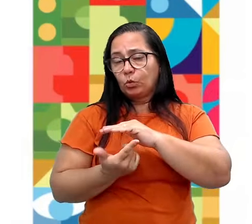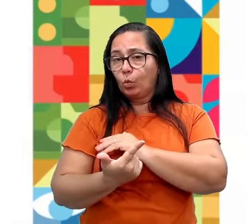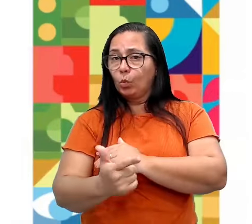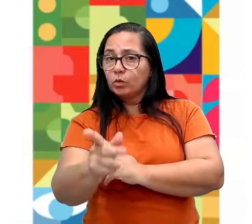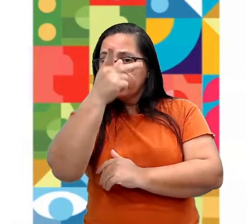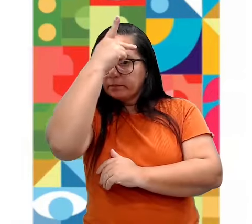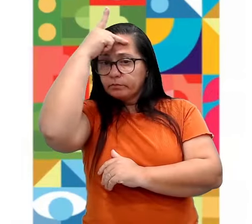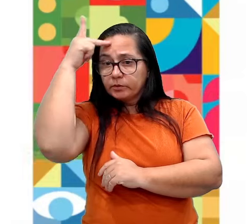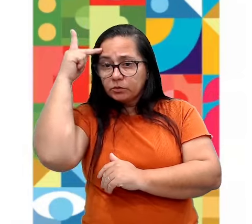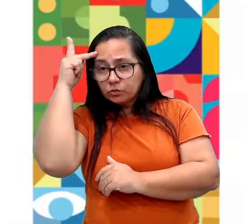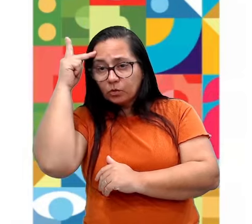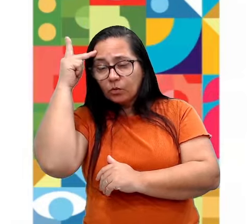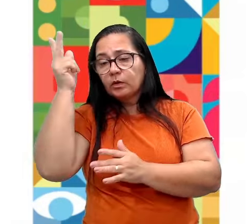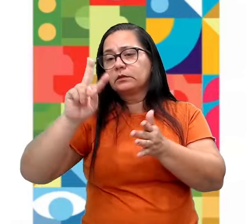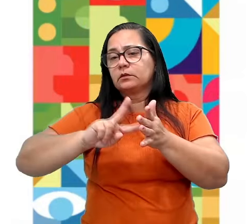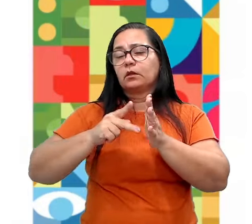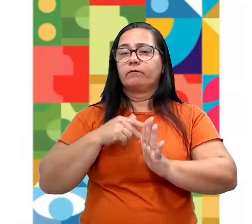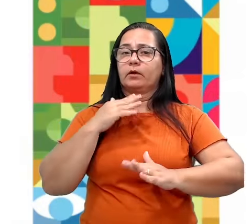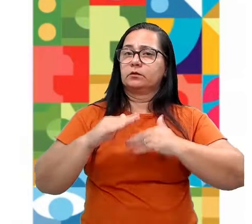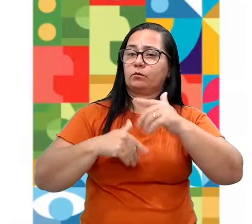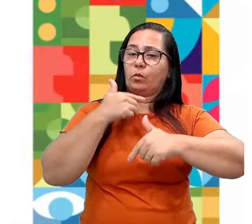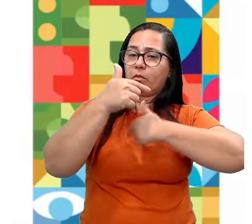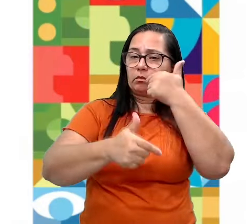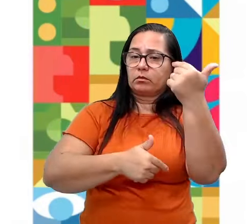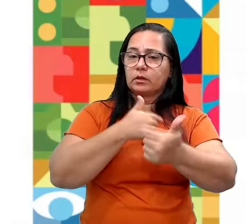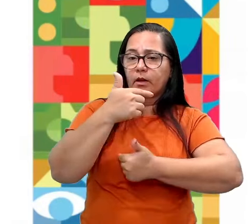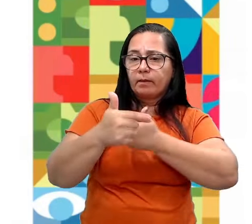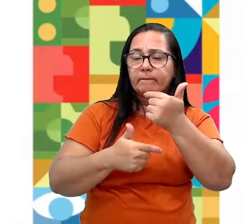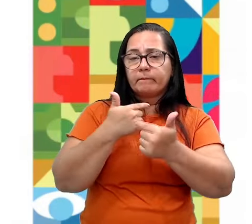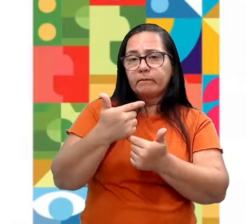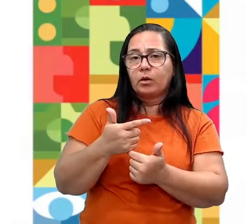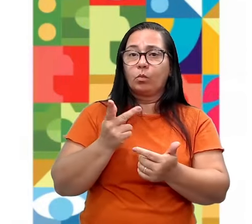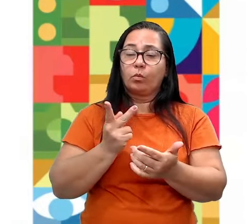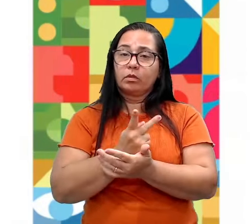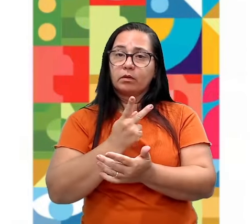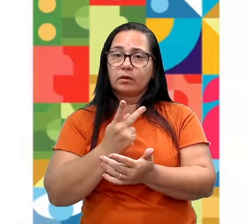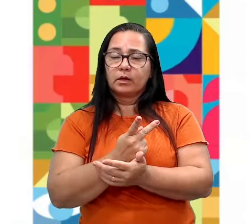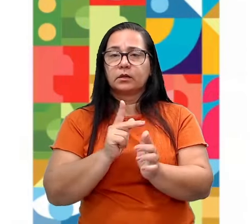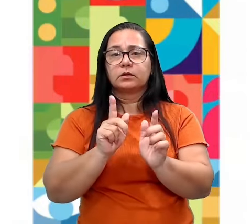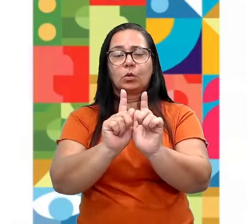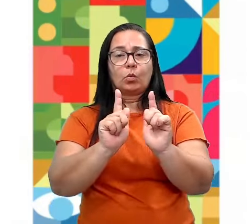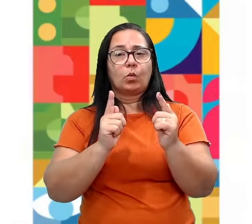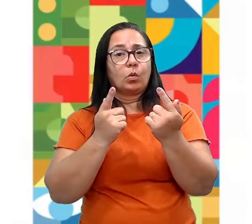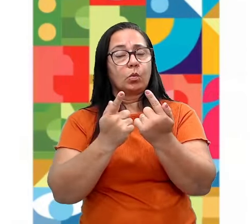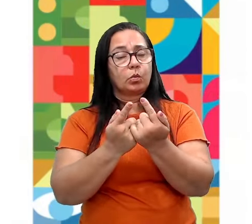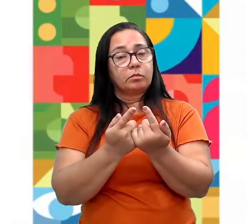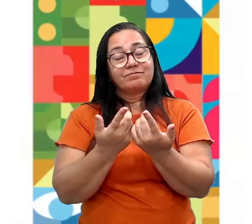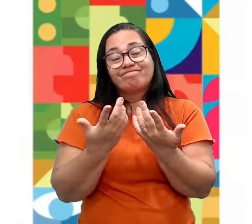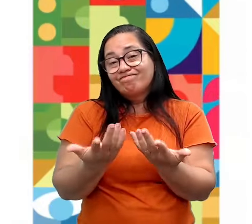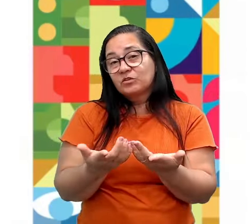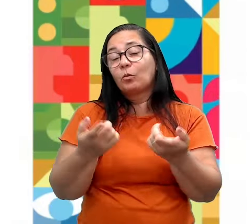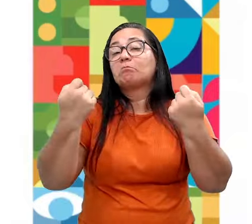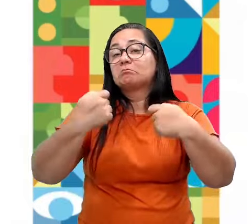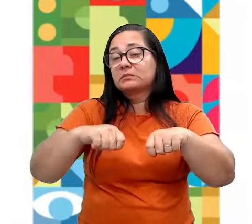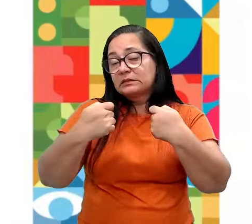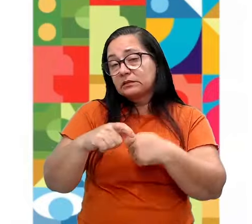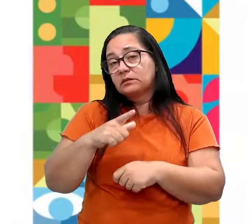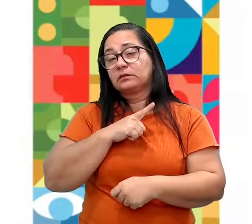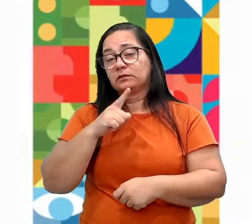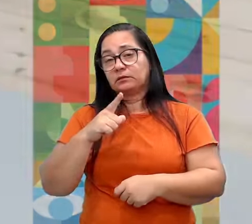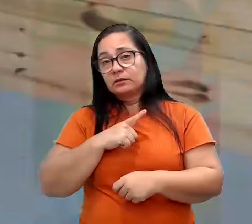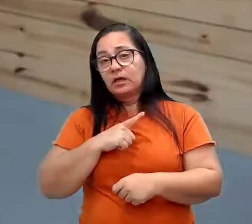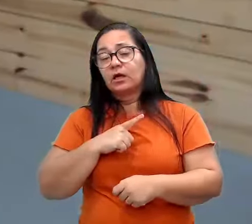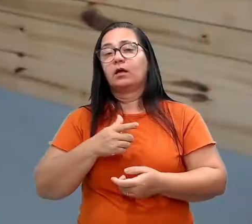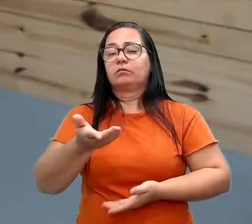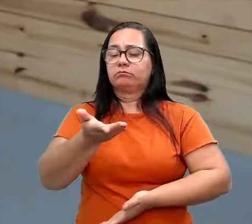outro é desenvolver um trabalho ineficaz a uma equipe de sucesso. Então, a gente tem que ter essa questão da